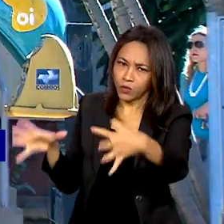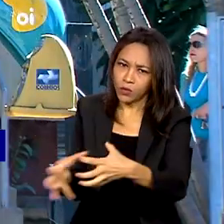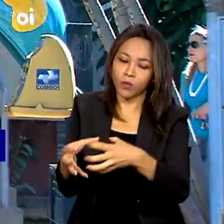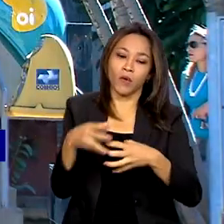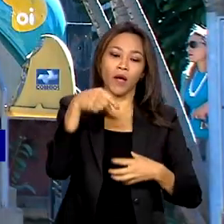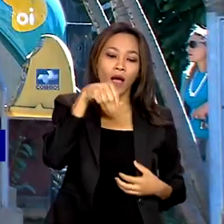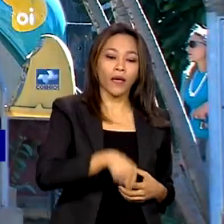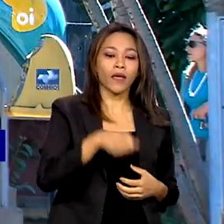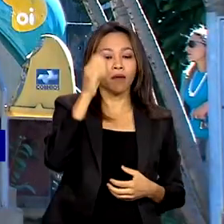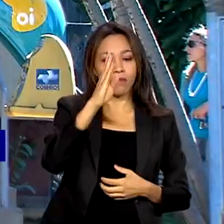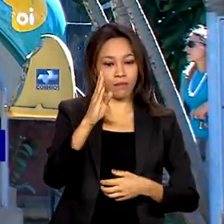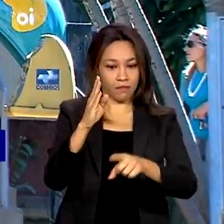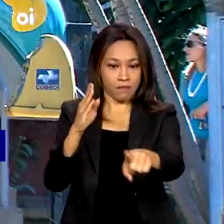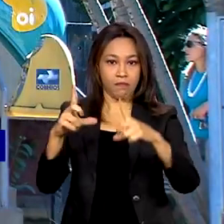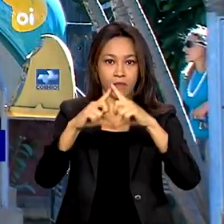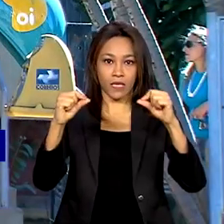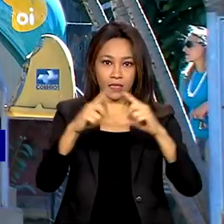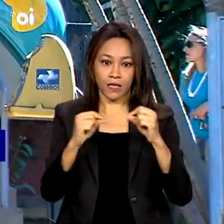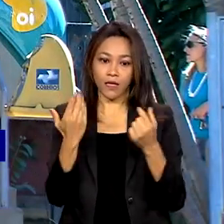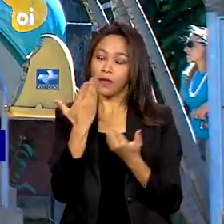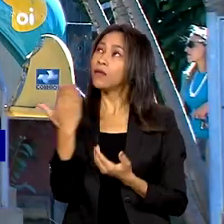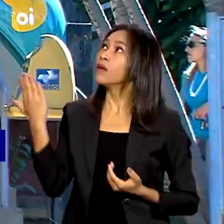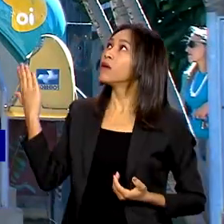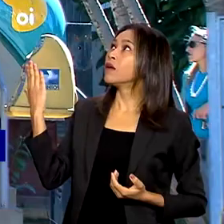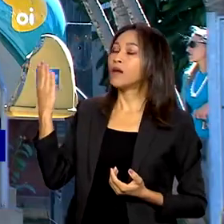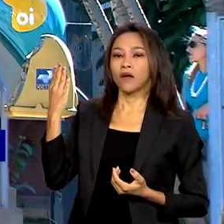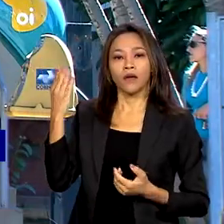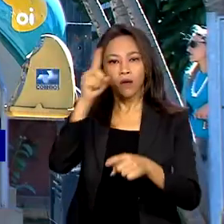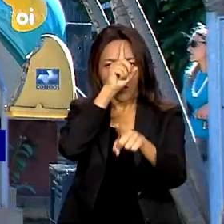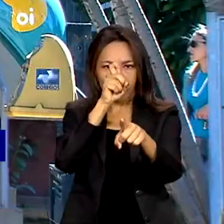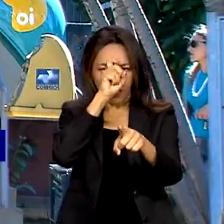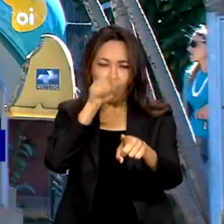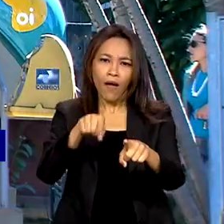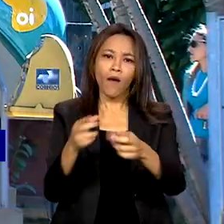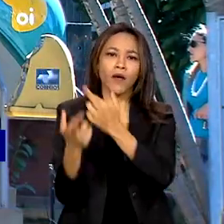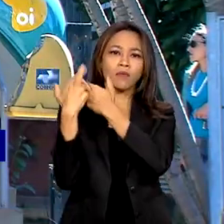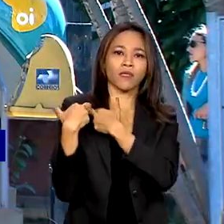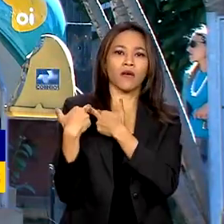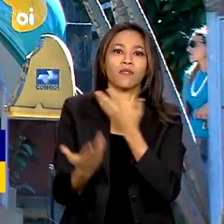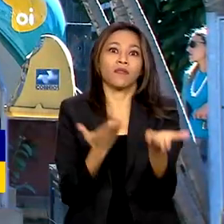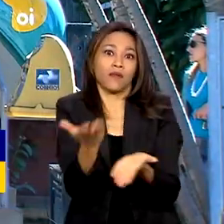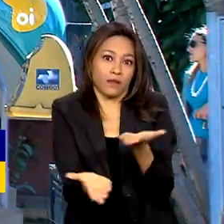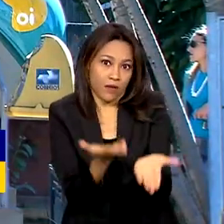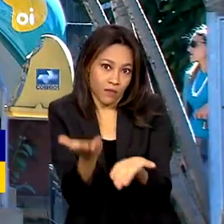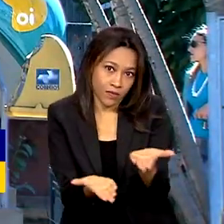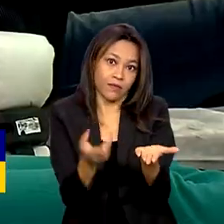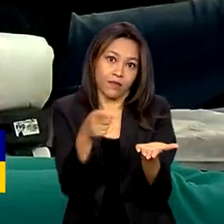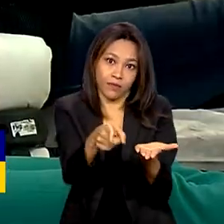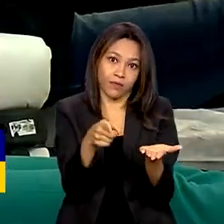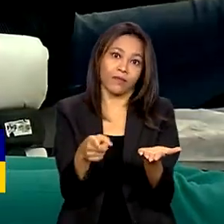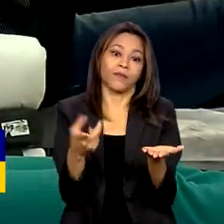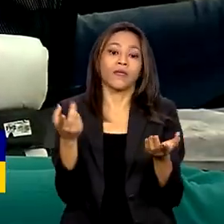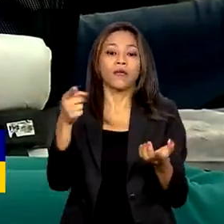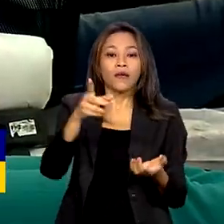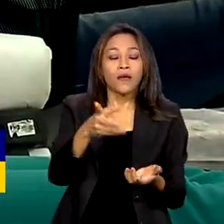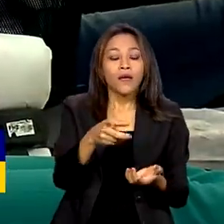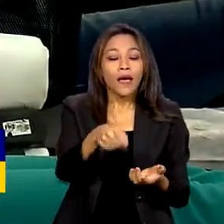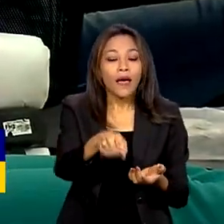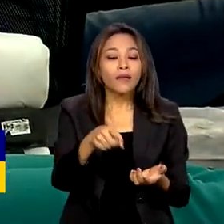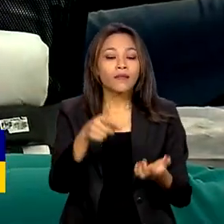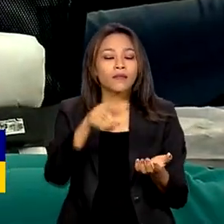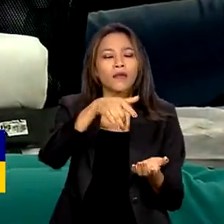Brasília, o Hemocentro é o responsável pelo tratamento de doenças hemorrágicas, como a hemofilia. A unidade